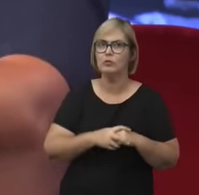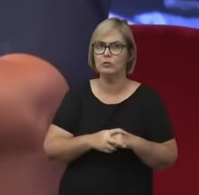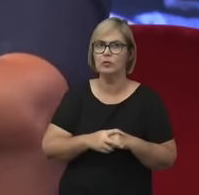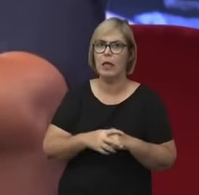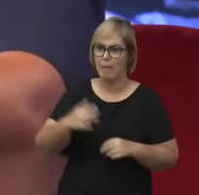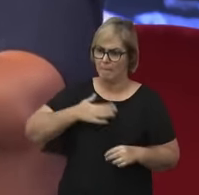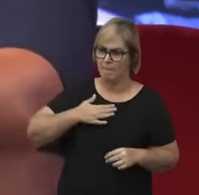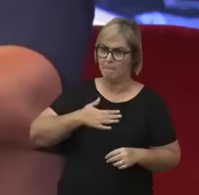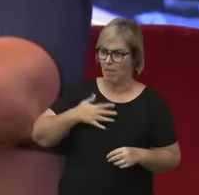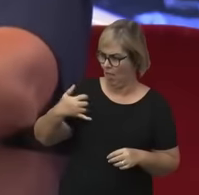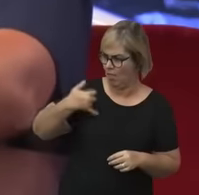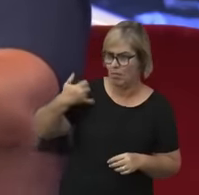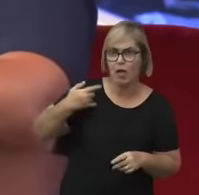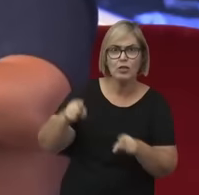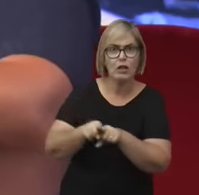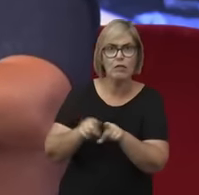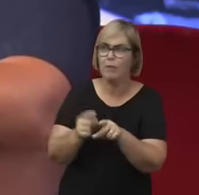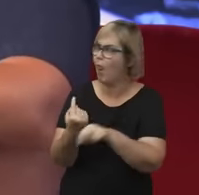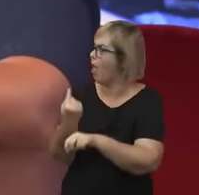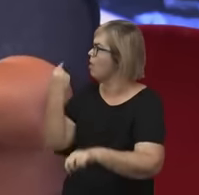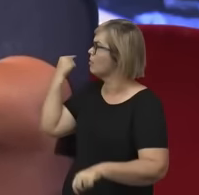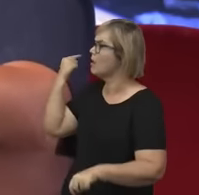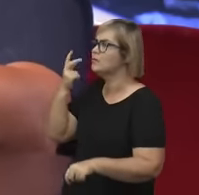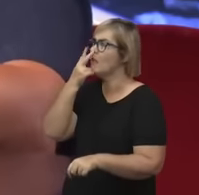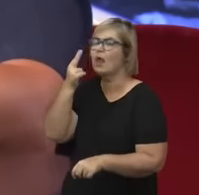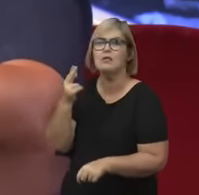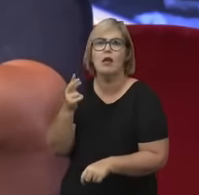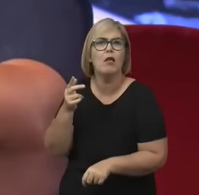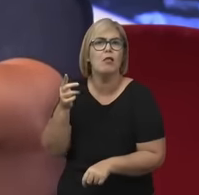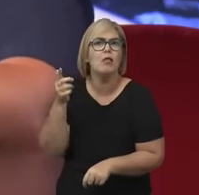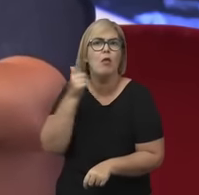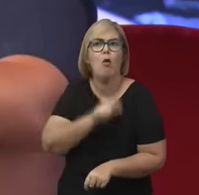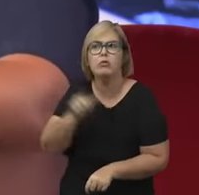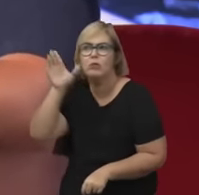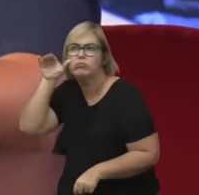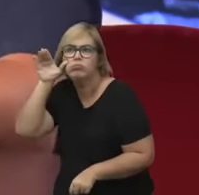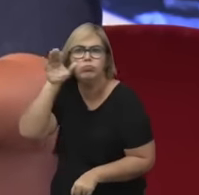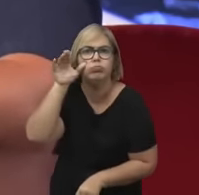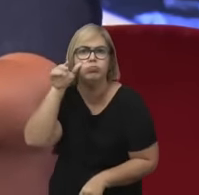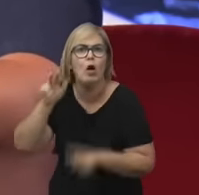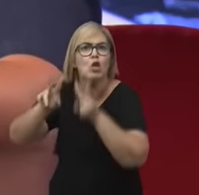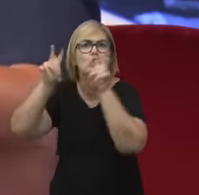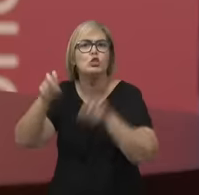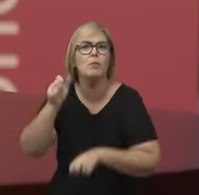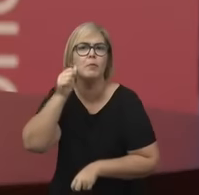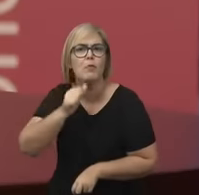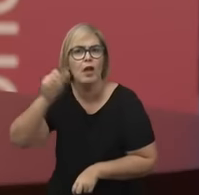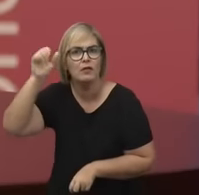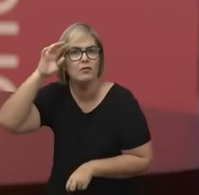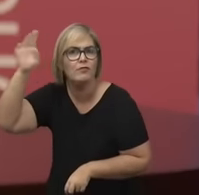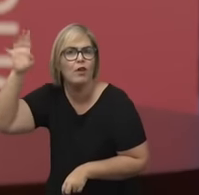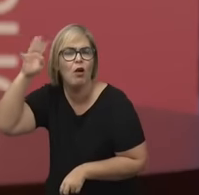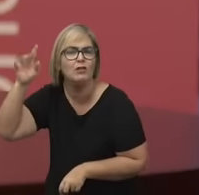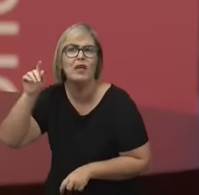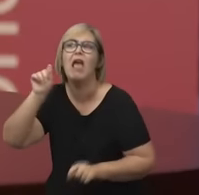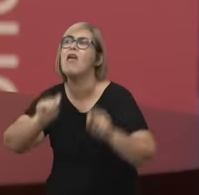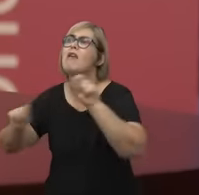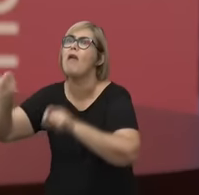de pautar essa questão das mulheres filósofas. Quem são elas?